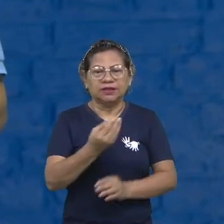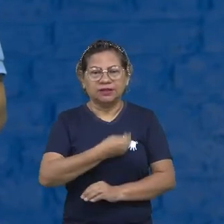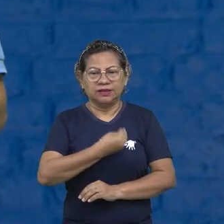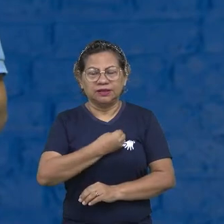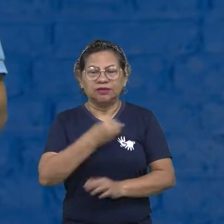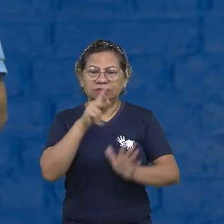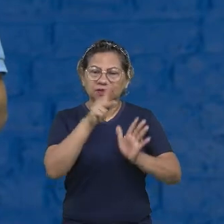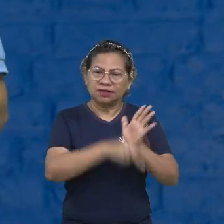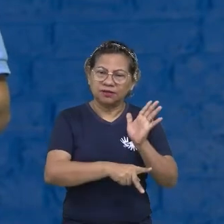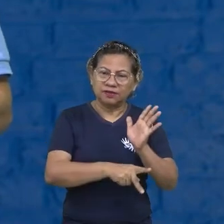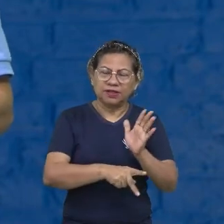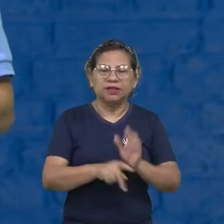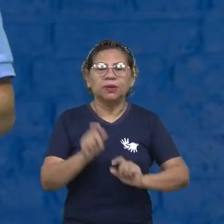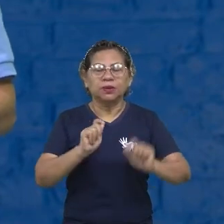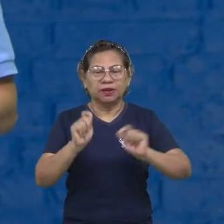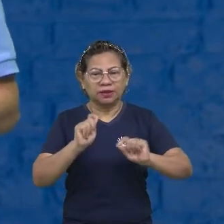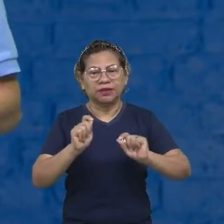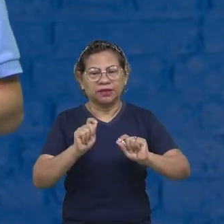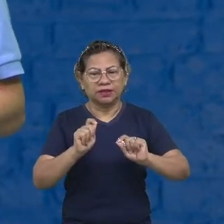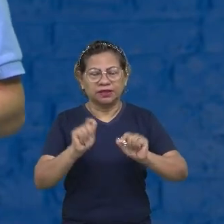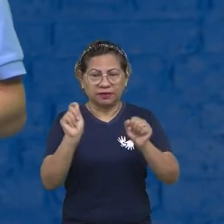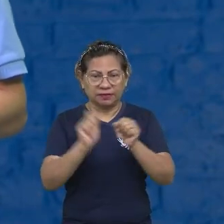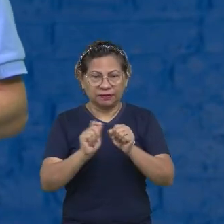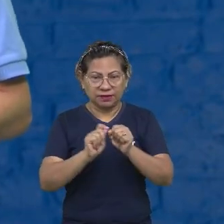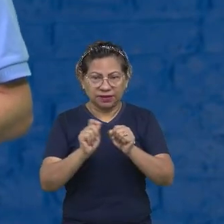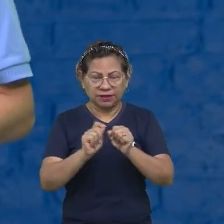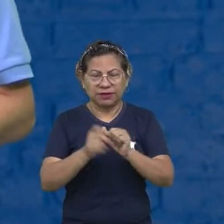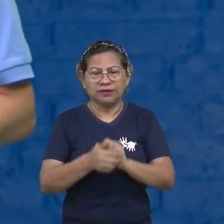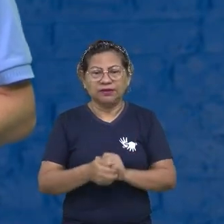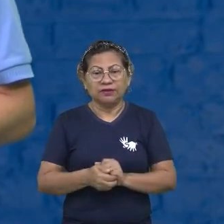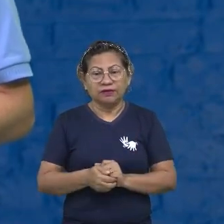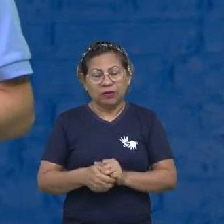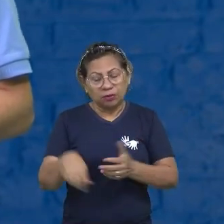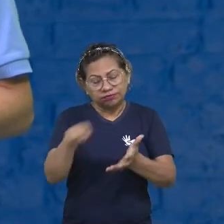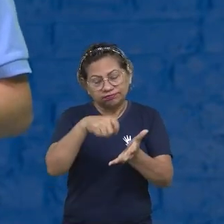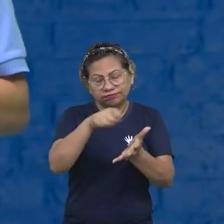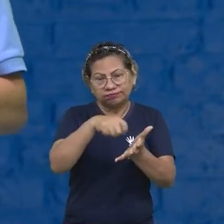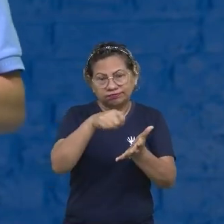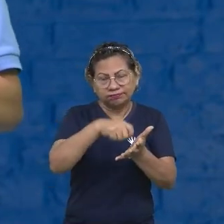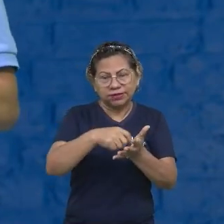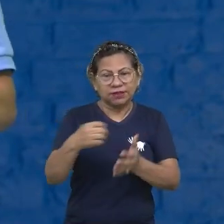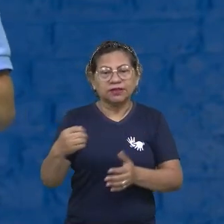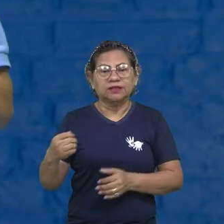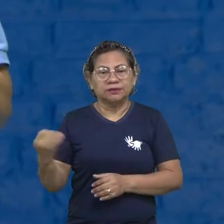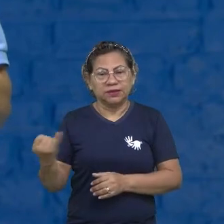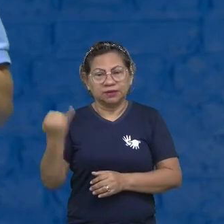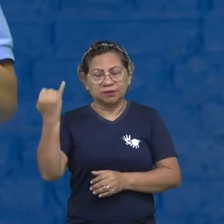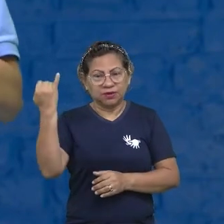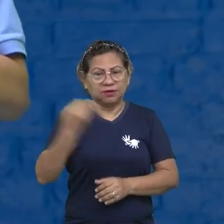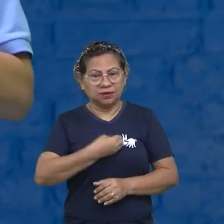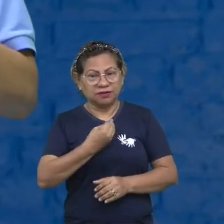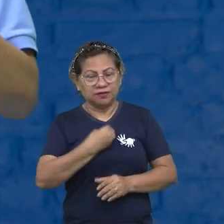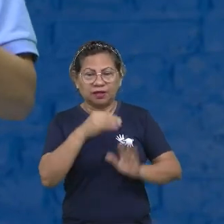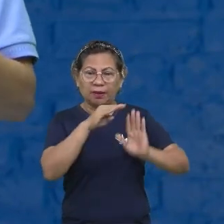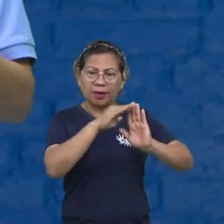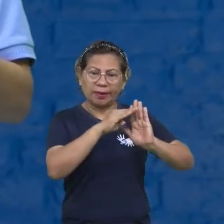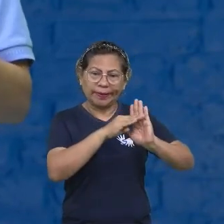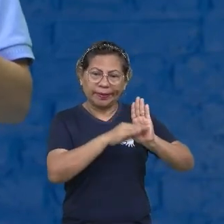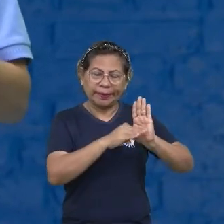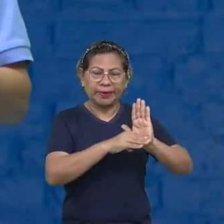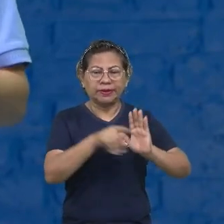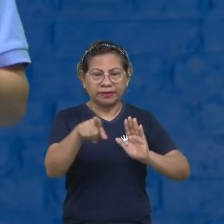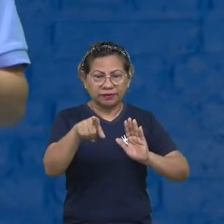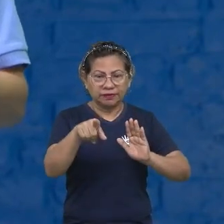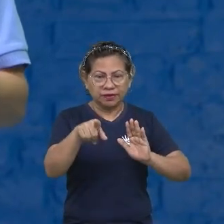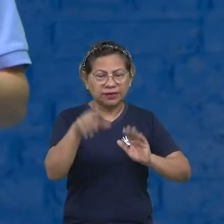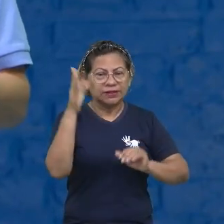começarmos a fazer o quê? O nosso rascunho. Isso quer dizer que você sabe, você deve o quê?